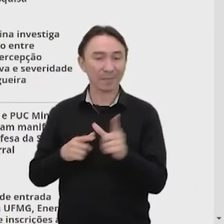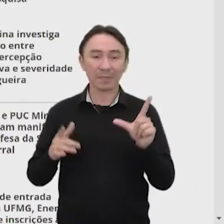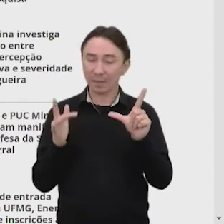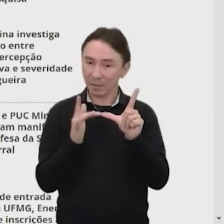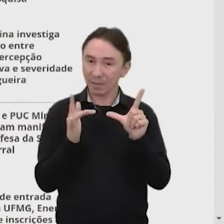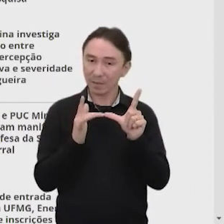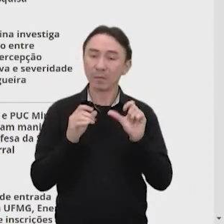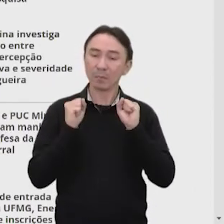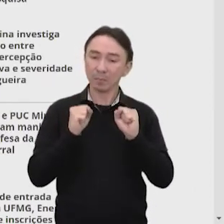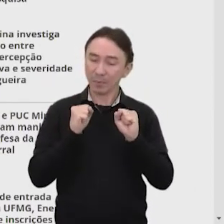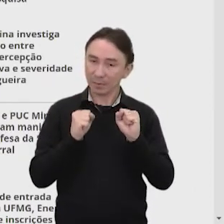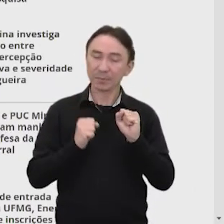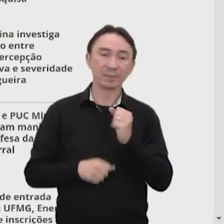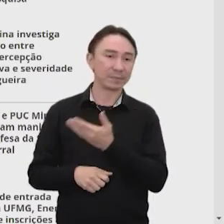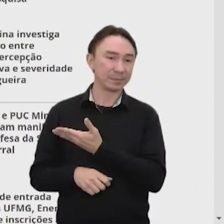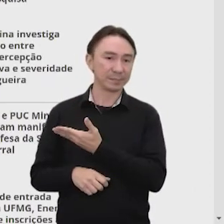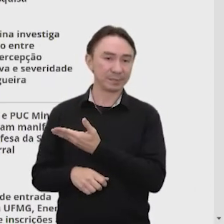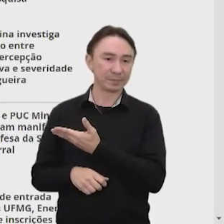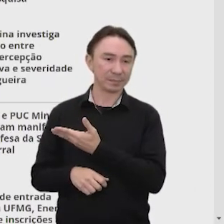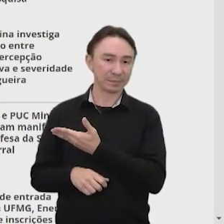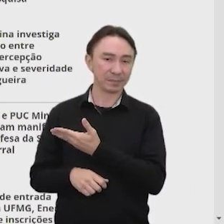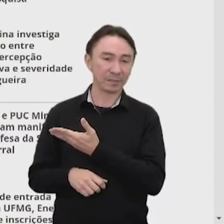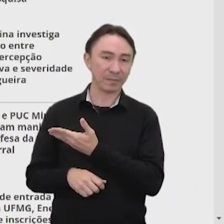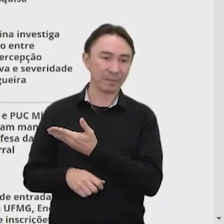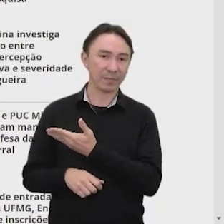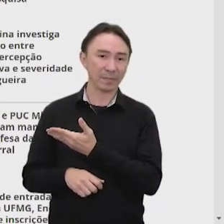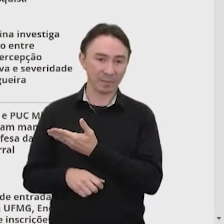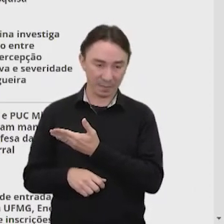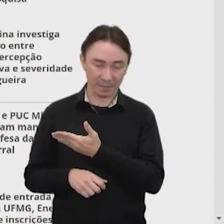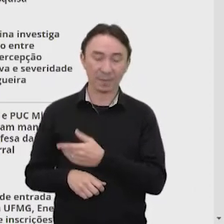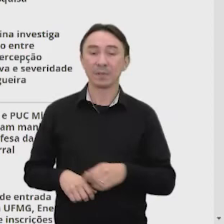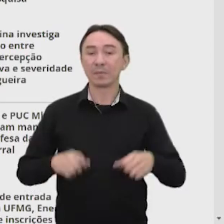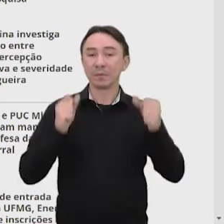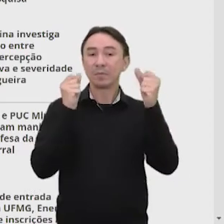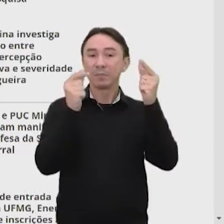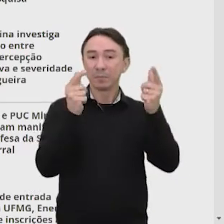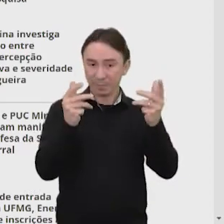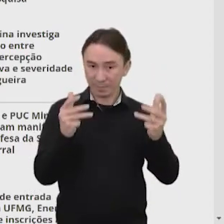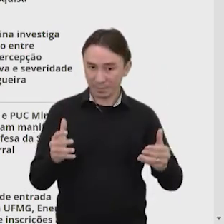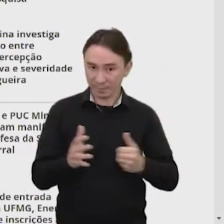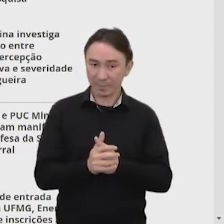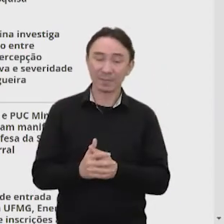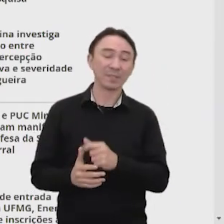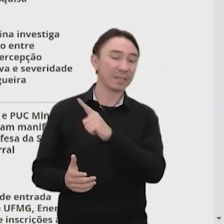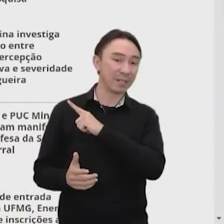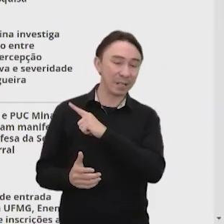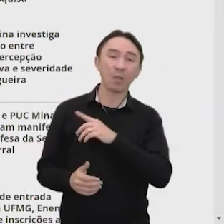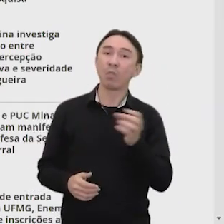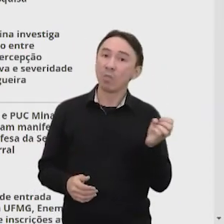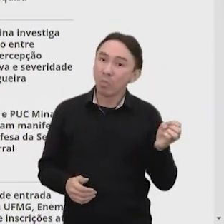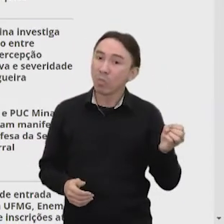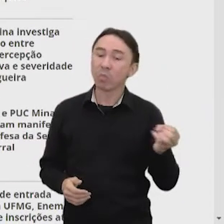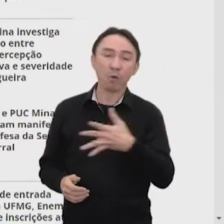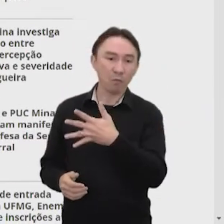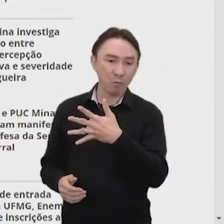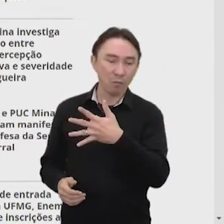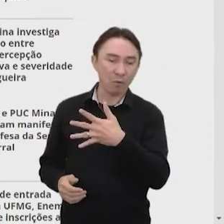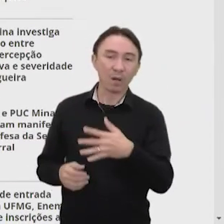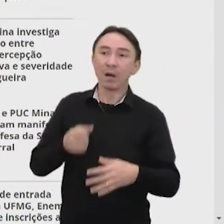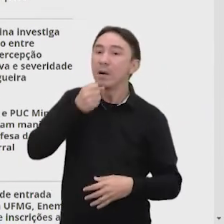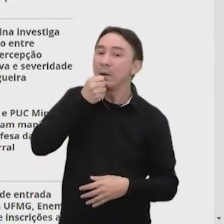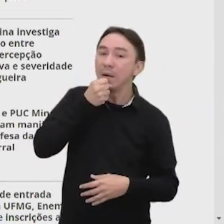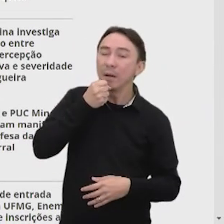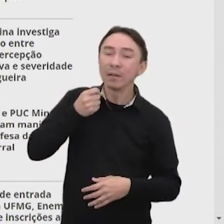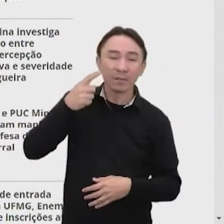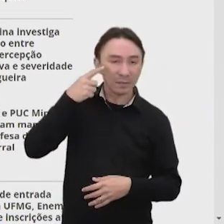a consulta, tá? Mas ela diz o seguinte, ó, em meio ao risco de novo apagão, essa reportagem é 2021, tá,